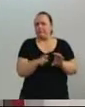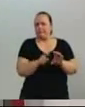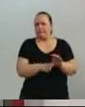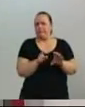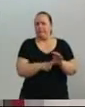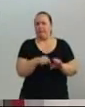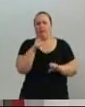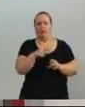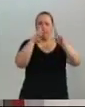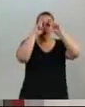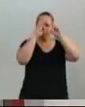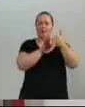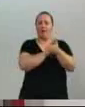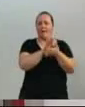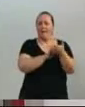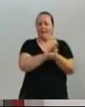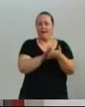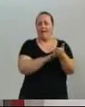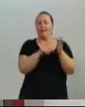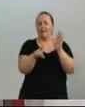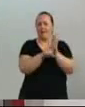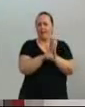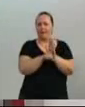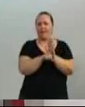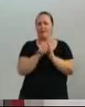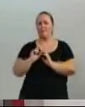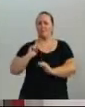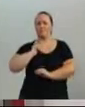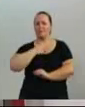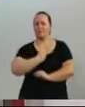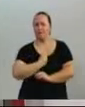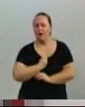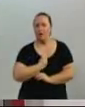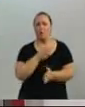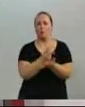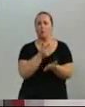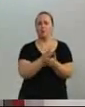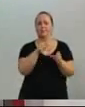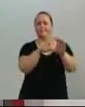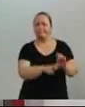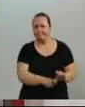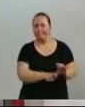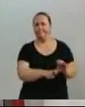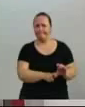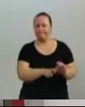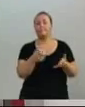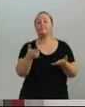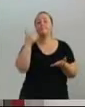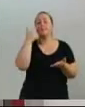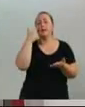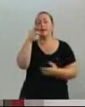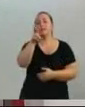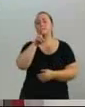não tem recurso com previsão de entrar, mas, no entanto, deixa o débito. Olha a resposta dada pelo